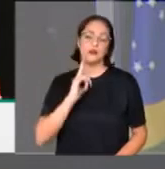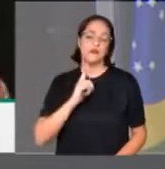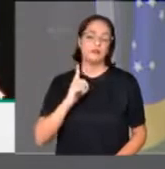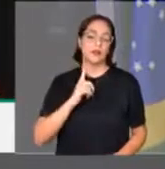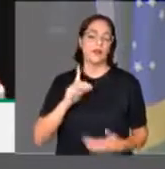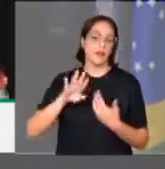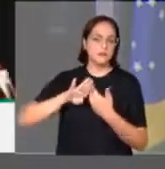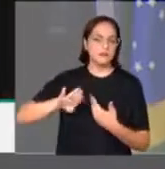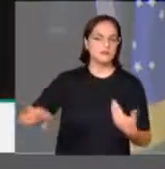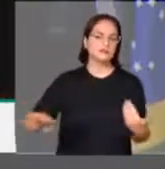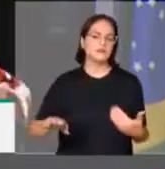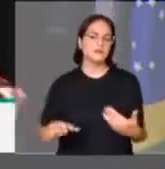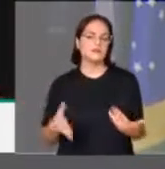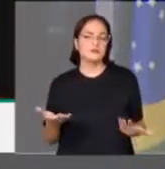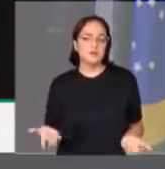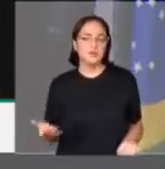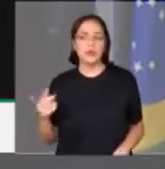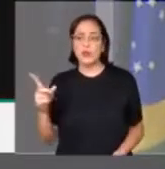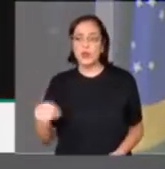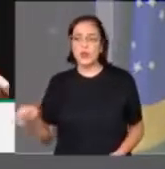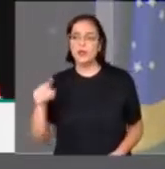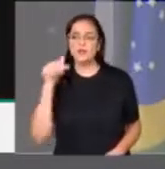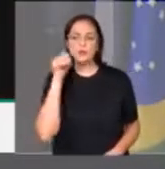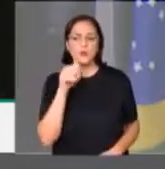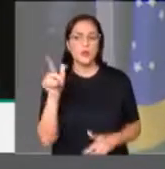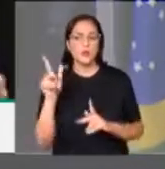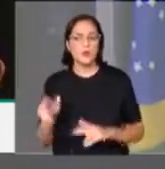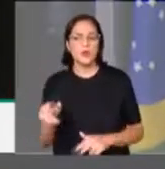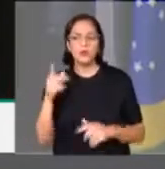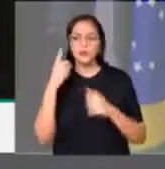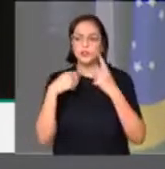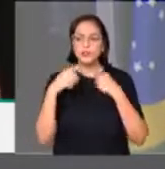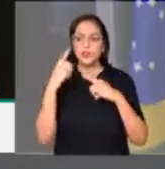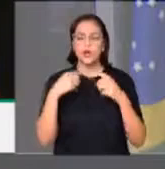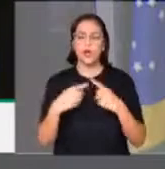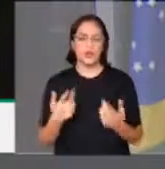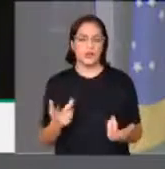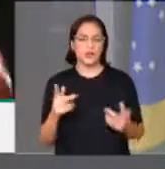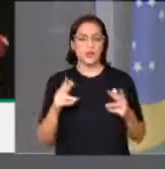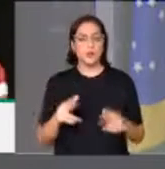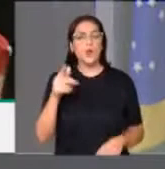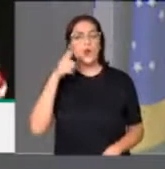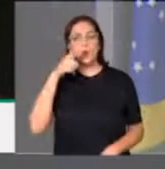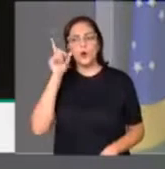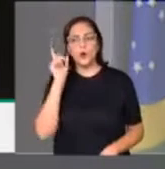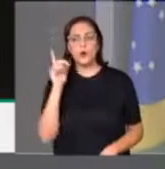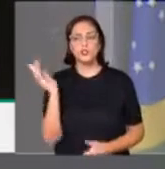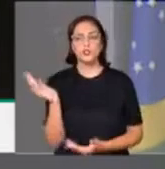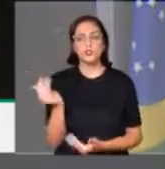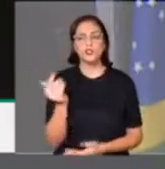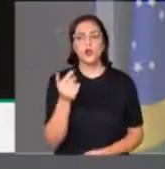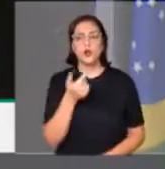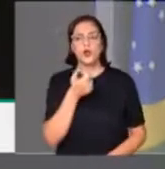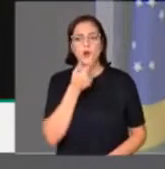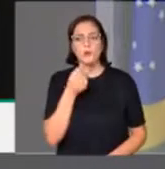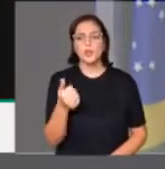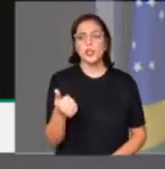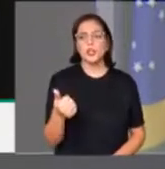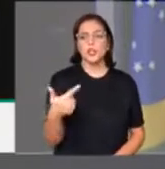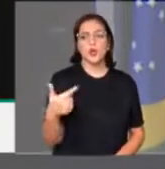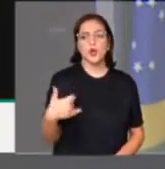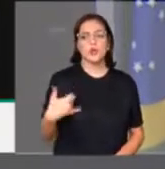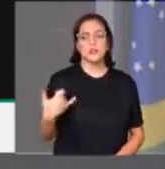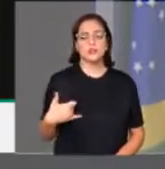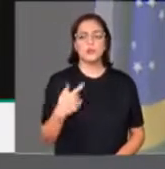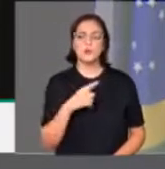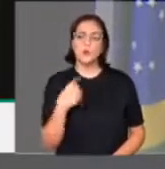favela. E choram essas mulheres, essas mães, mães desses jovens ontem. Um jovem de 12 anos foi morto com quatro